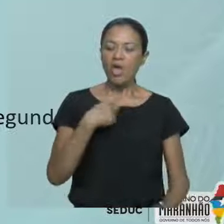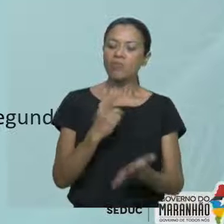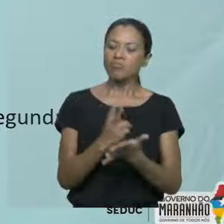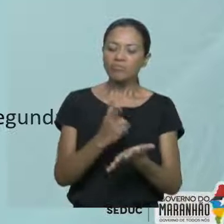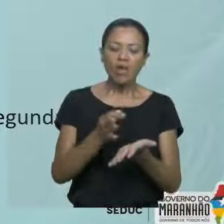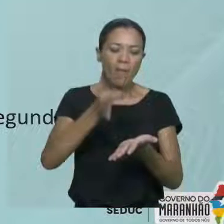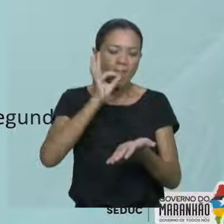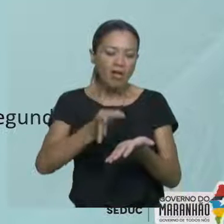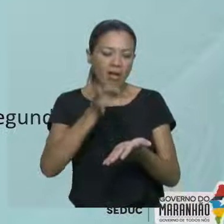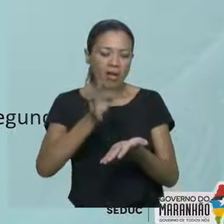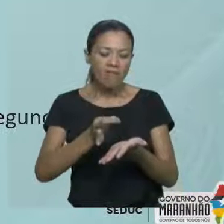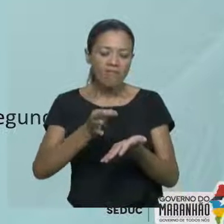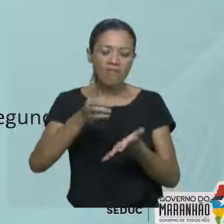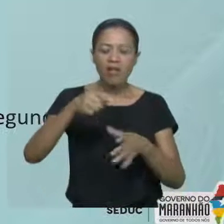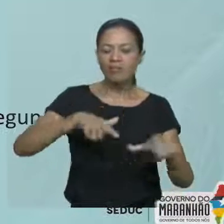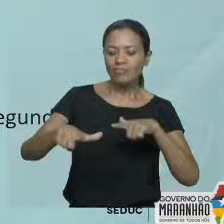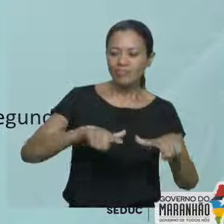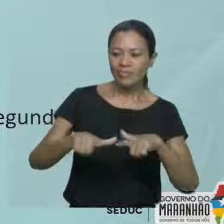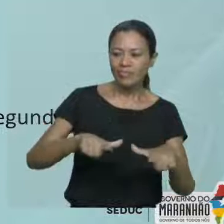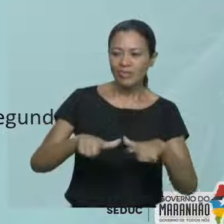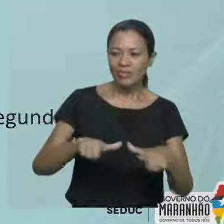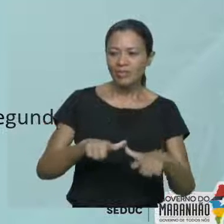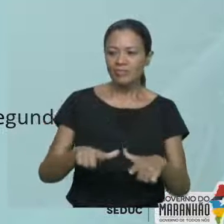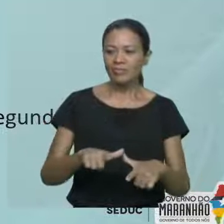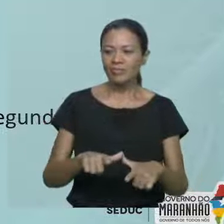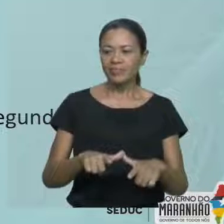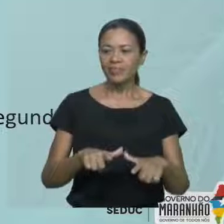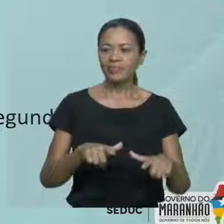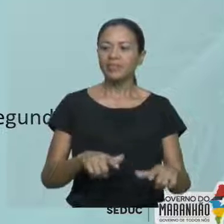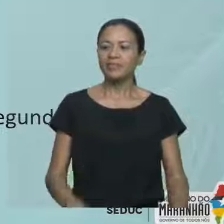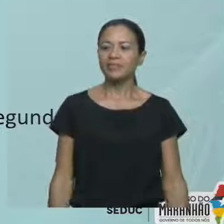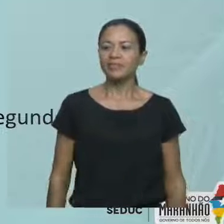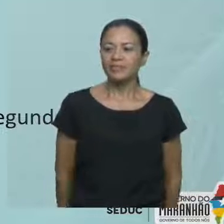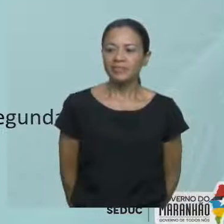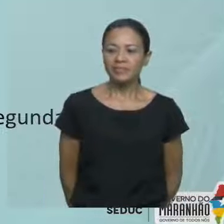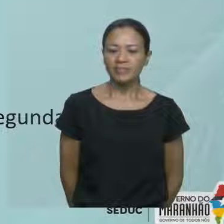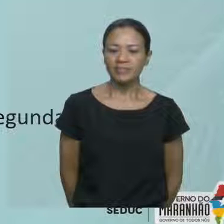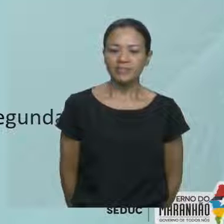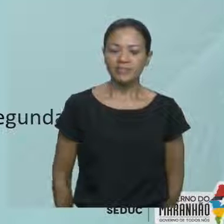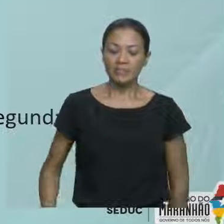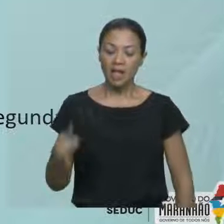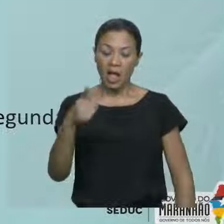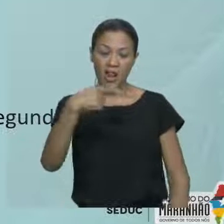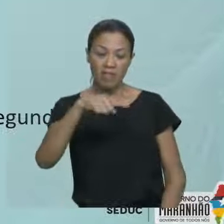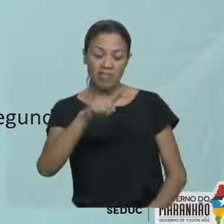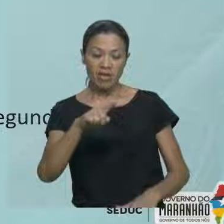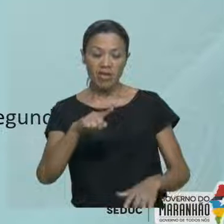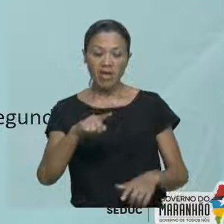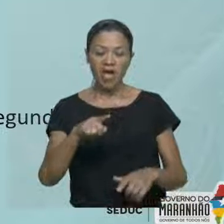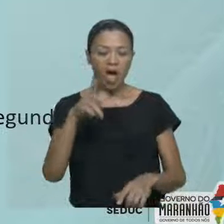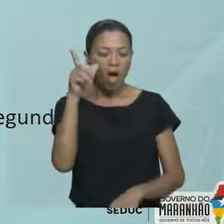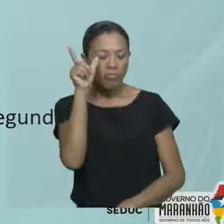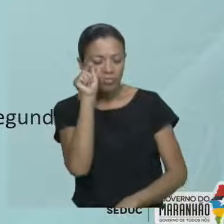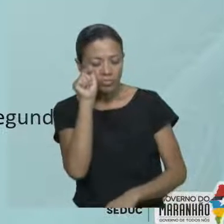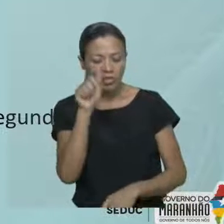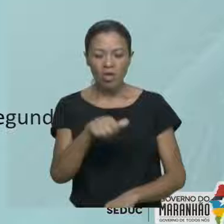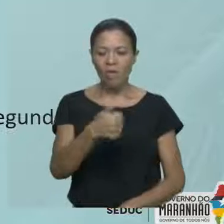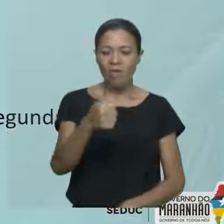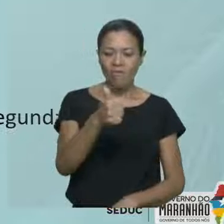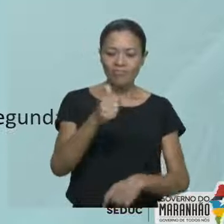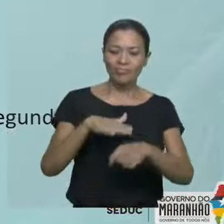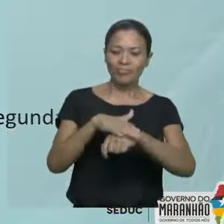bebo café no trabalho. He goes to bed at 11pm. Ele vai para a cama às 11 da noite.